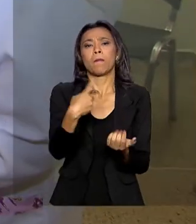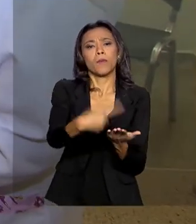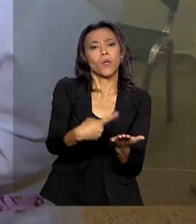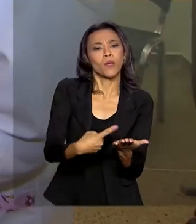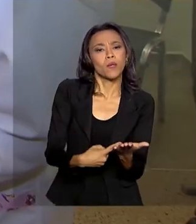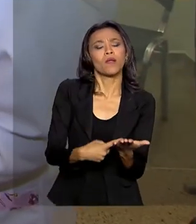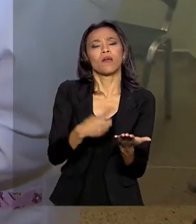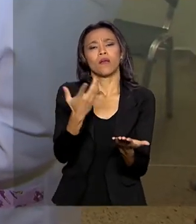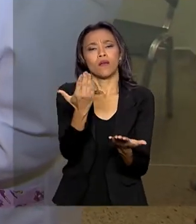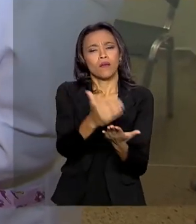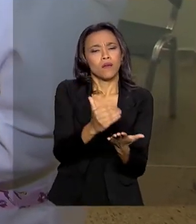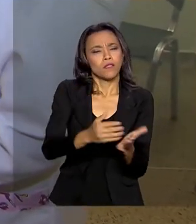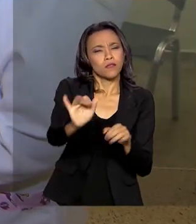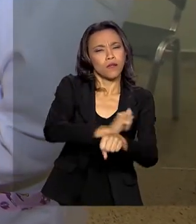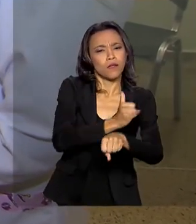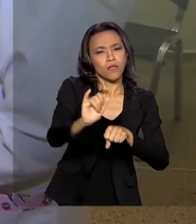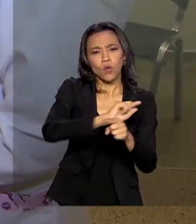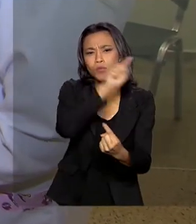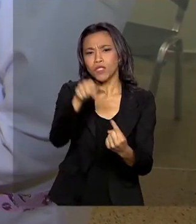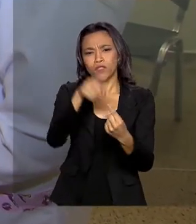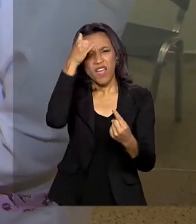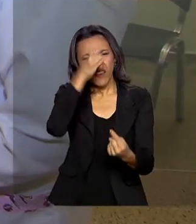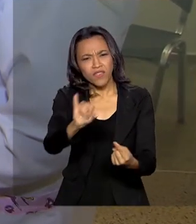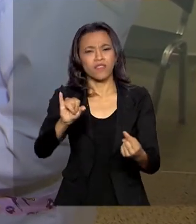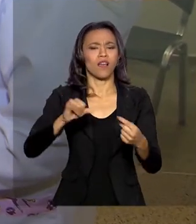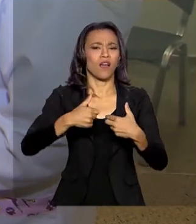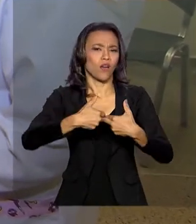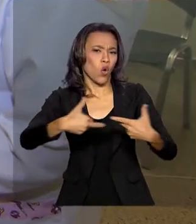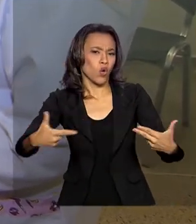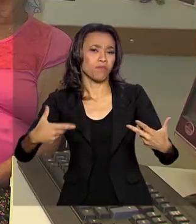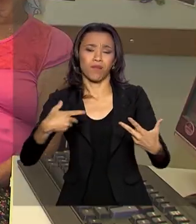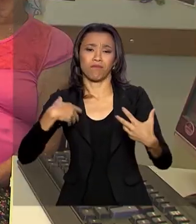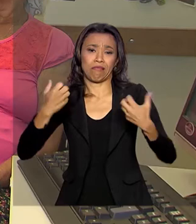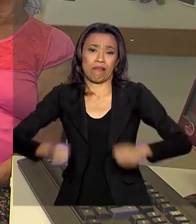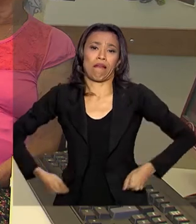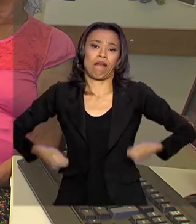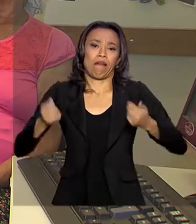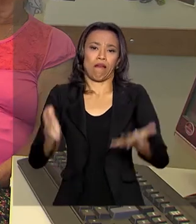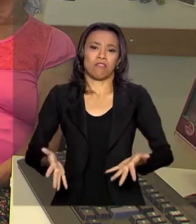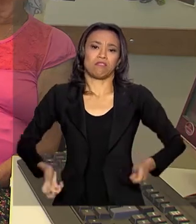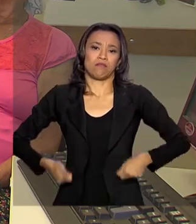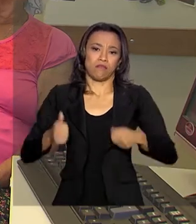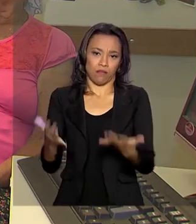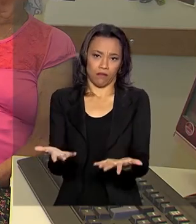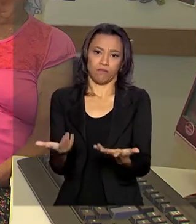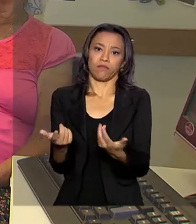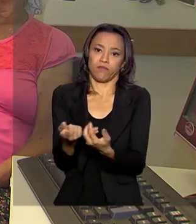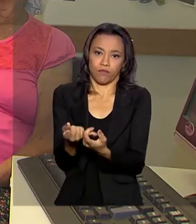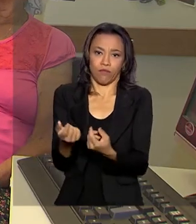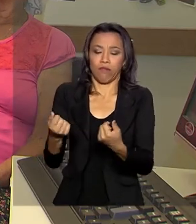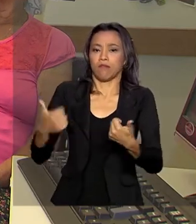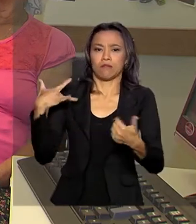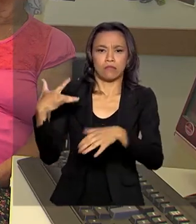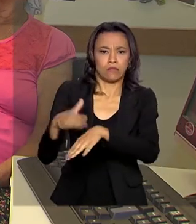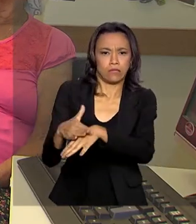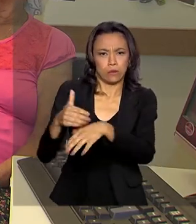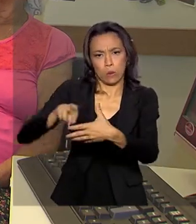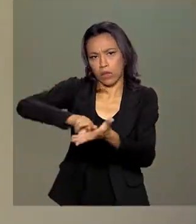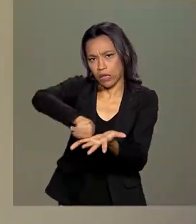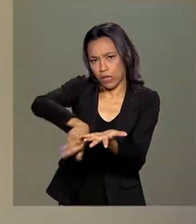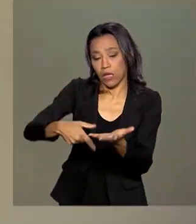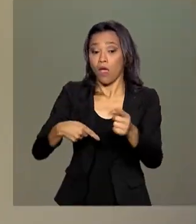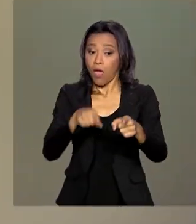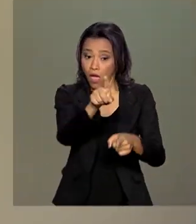A ideia é investir na prevenção para não gastar com tratamento. A dona Delma é acompanhada por uma unidade básica de